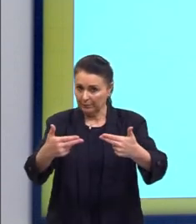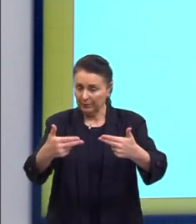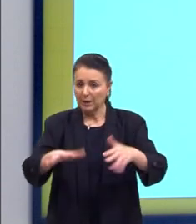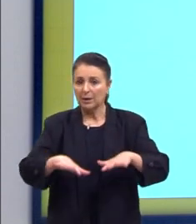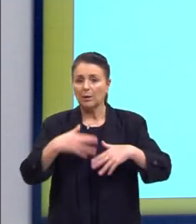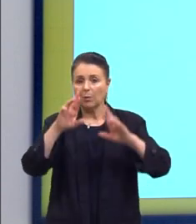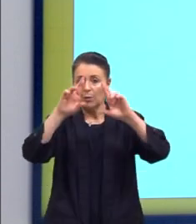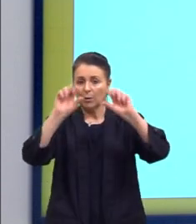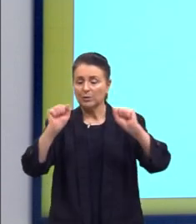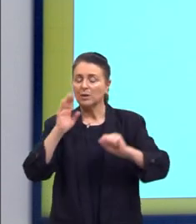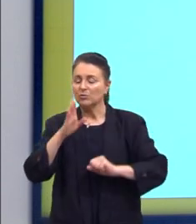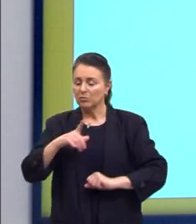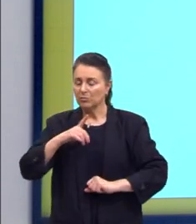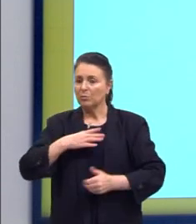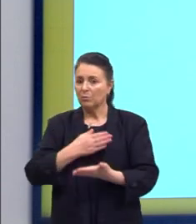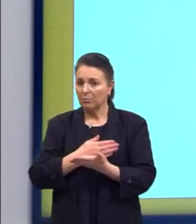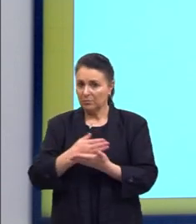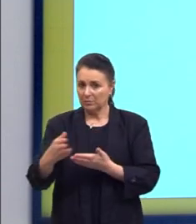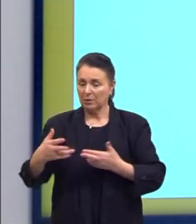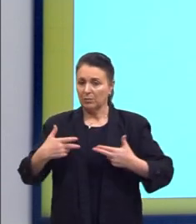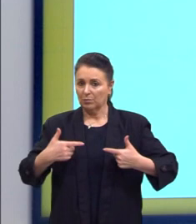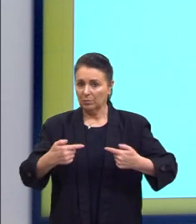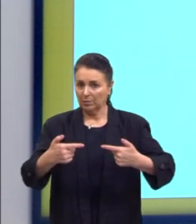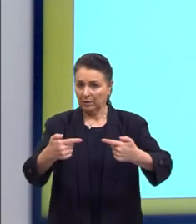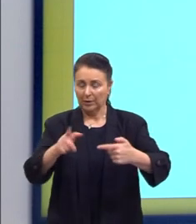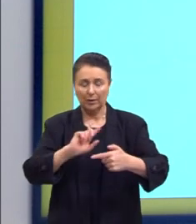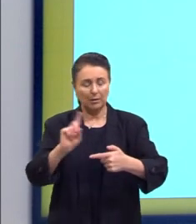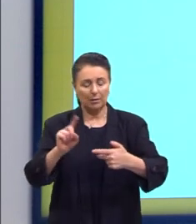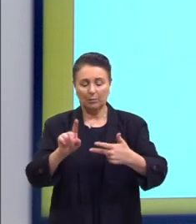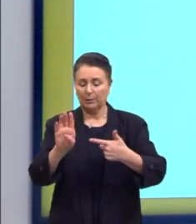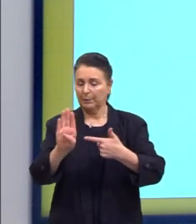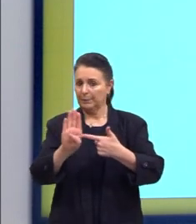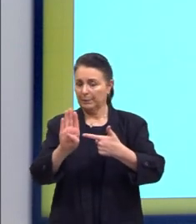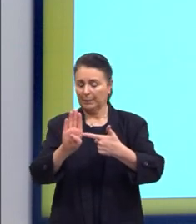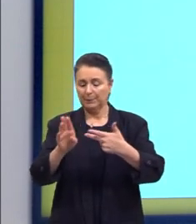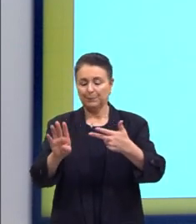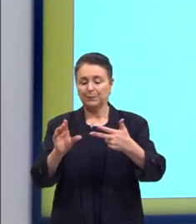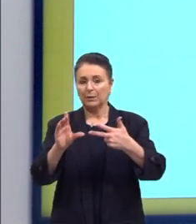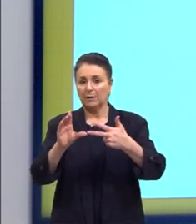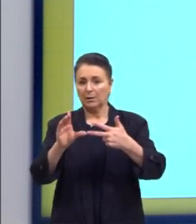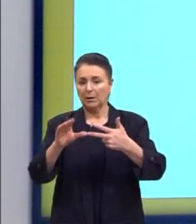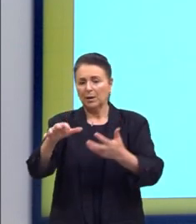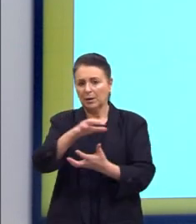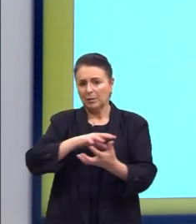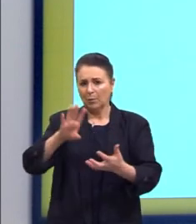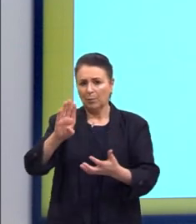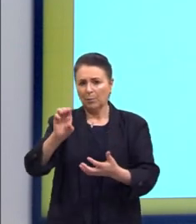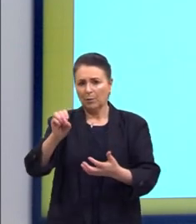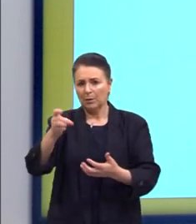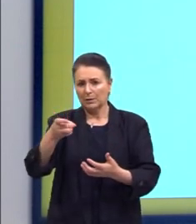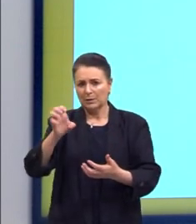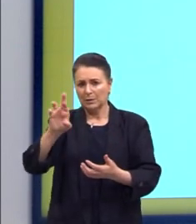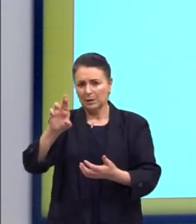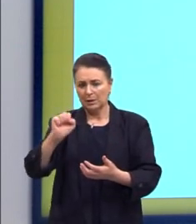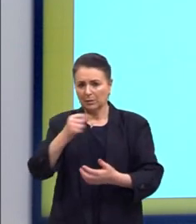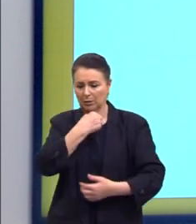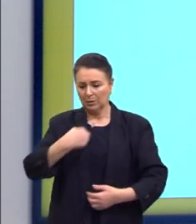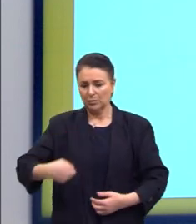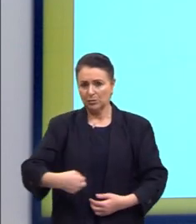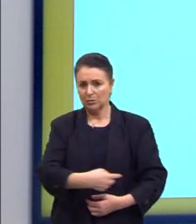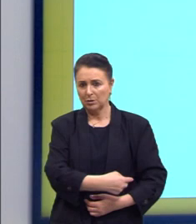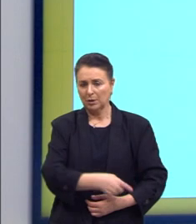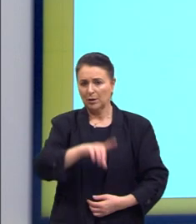a Rússia já tinha entrado na guerra, também não é essa a opção. A rebelião Boxer na China, em 1900,